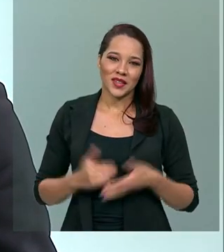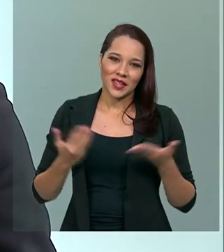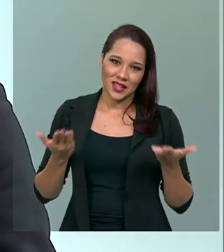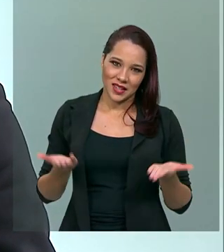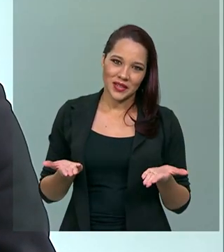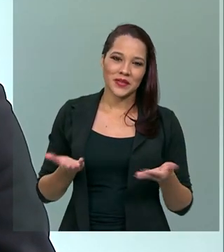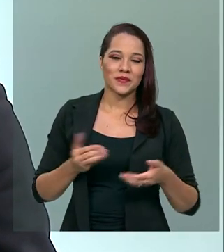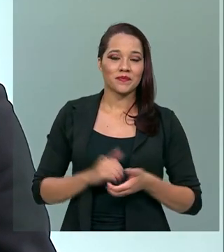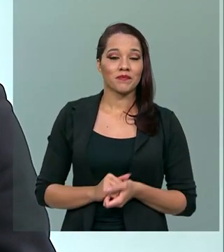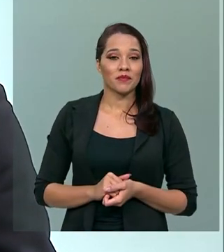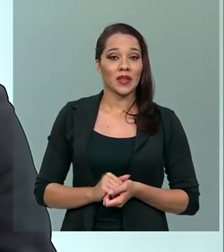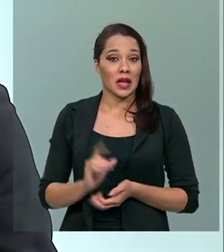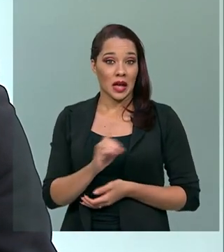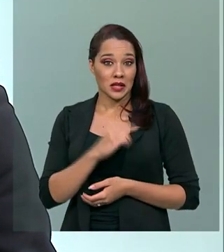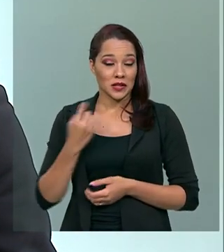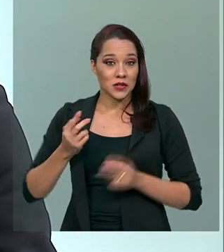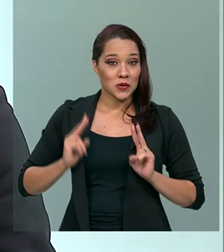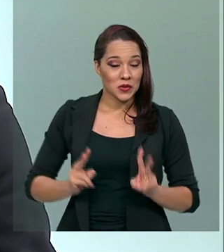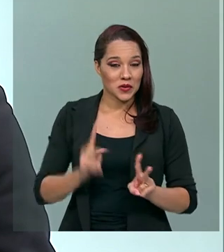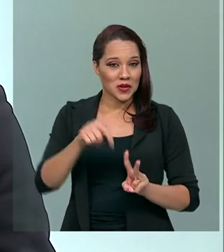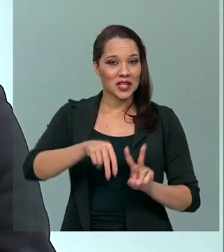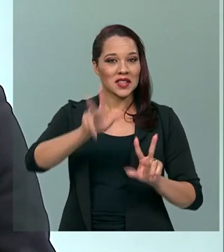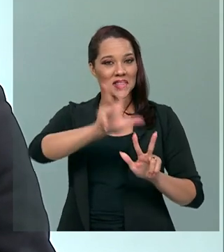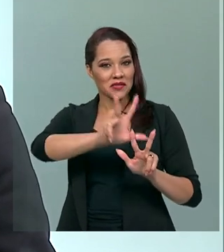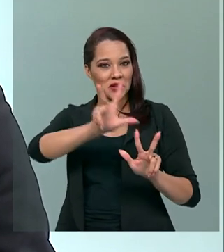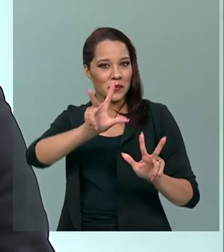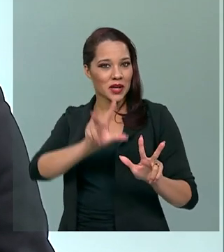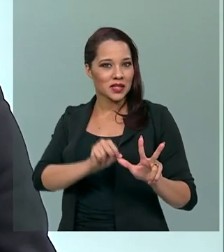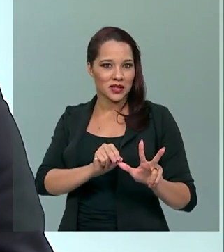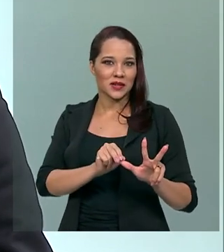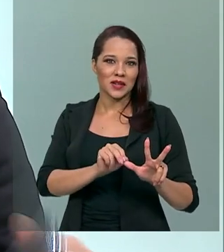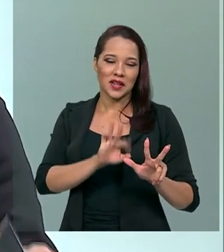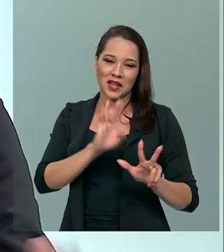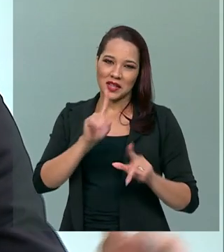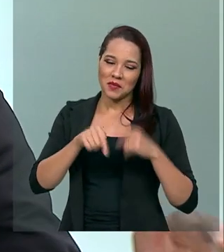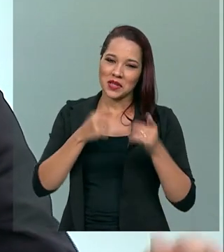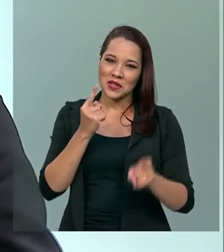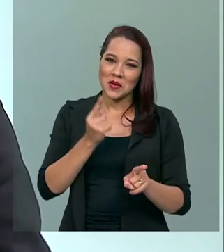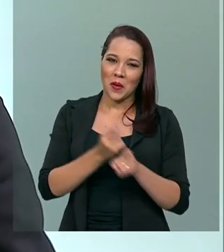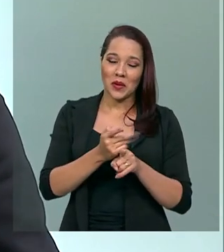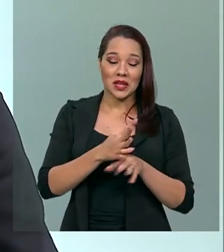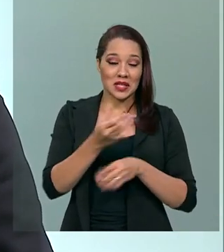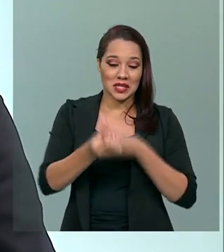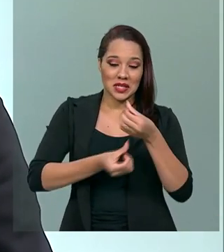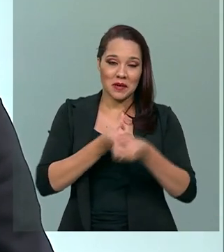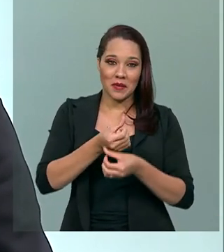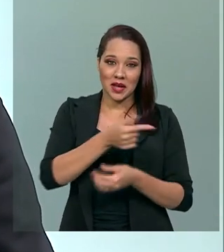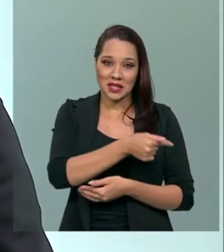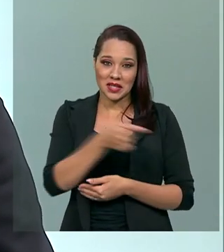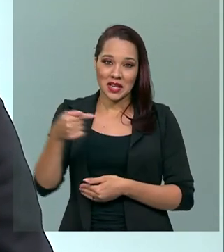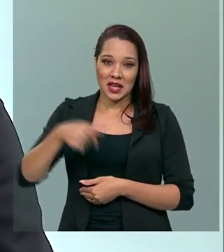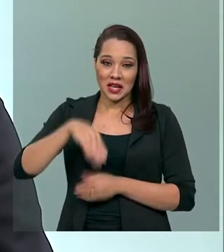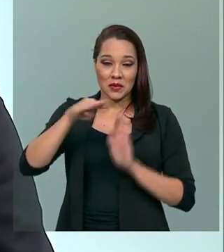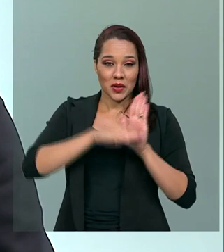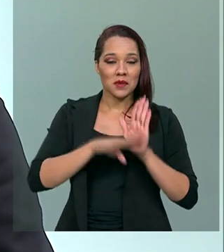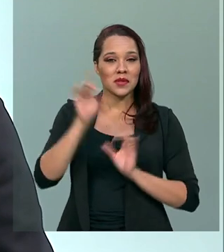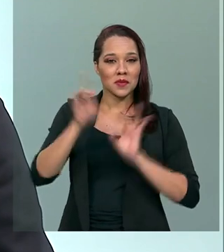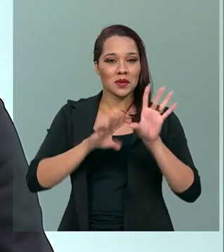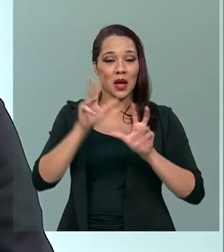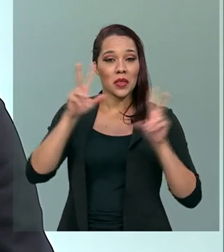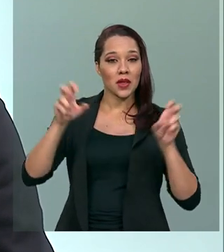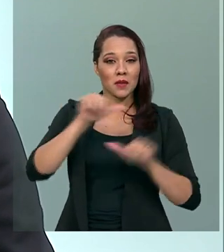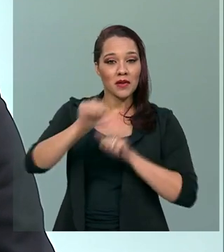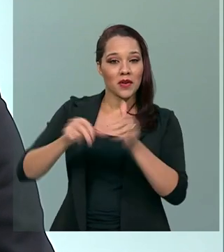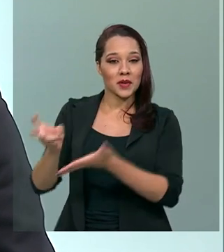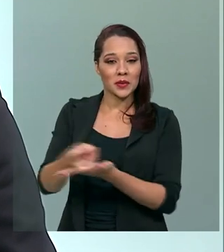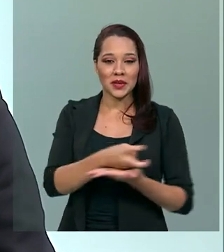isso, gente. A gente continua aqui na TV Brasil e se encontra durante esse semestre no Brasil em Pauta Especial Reforma